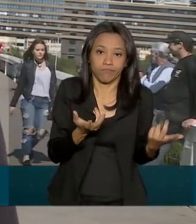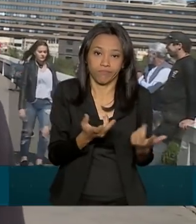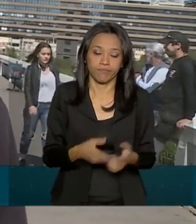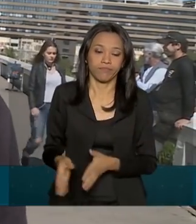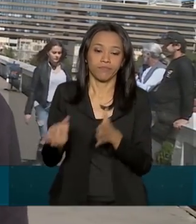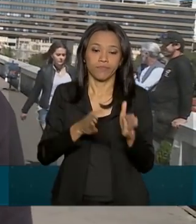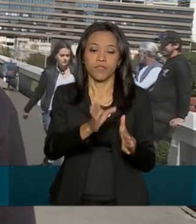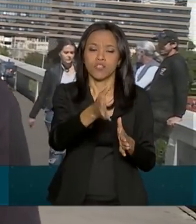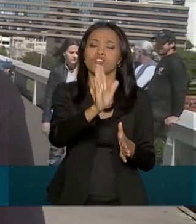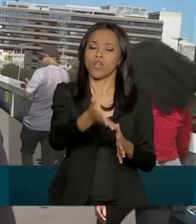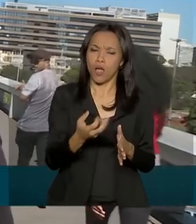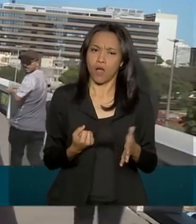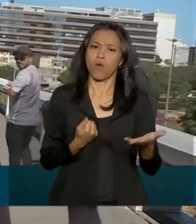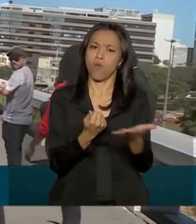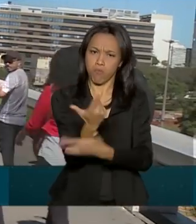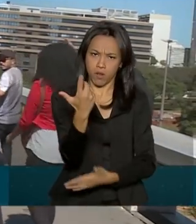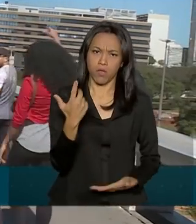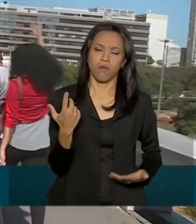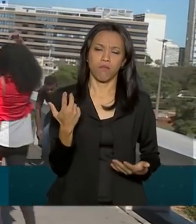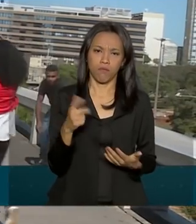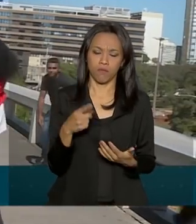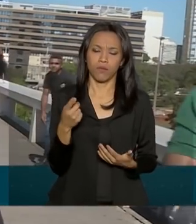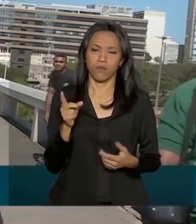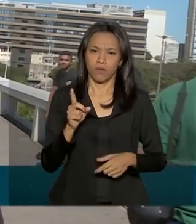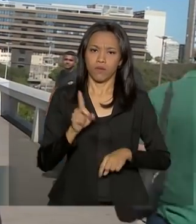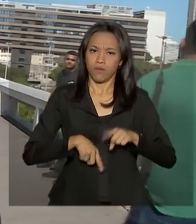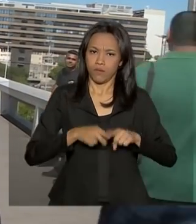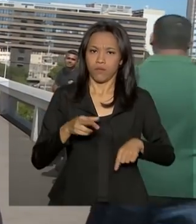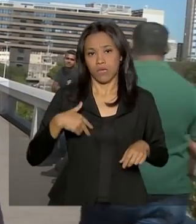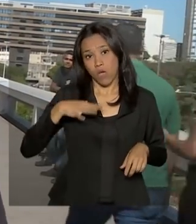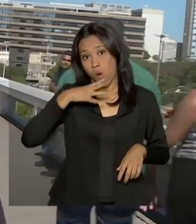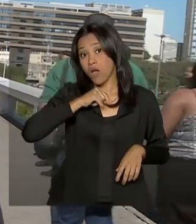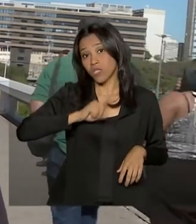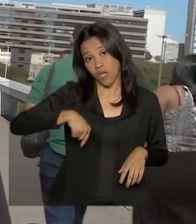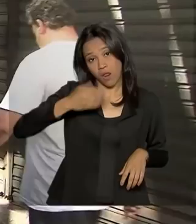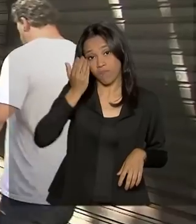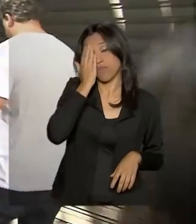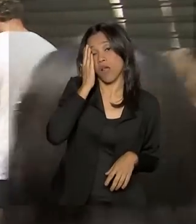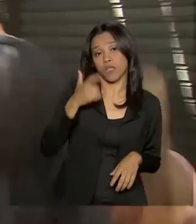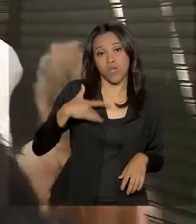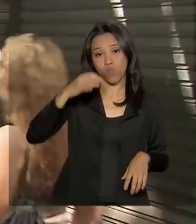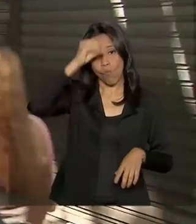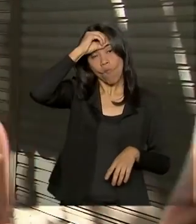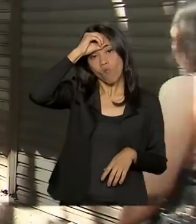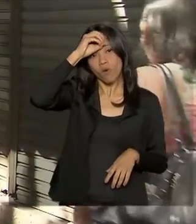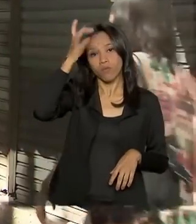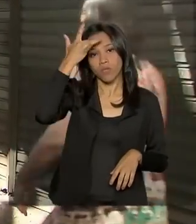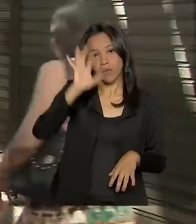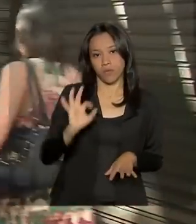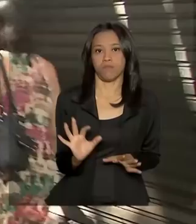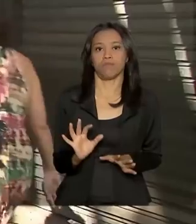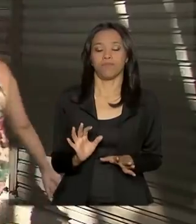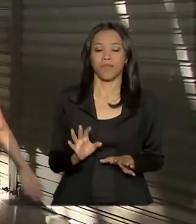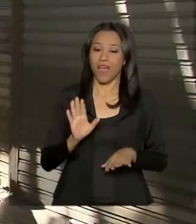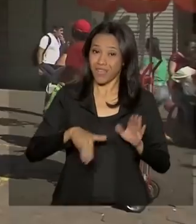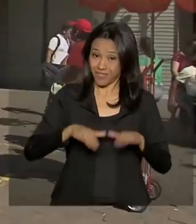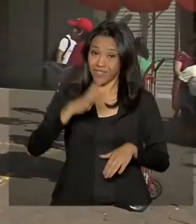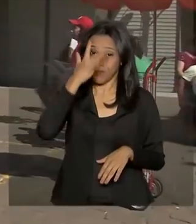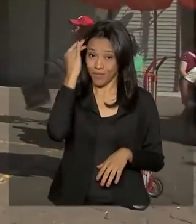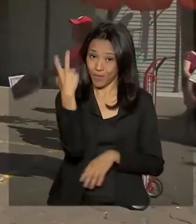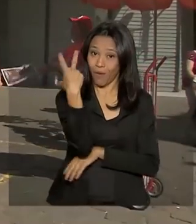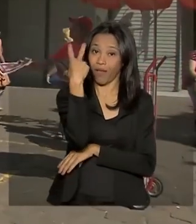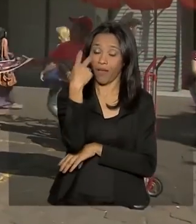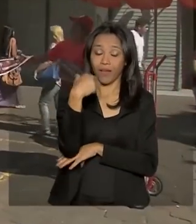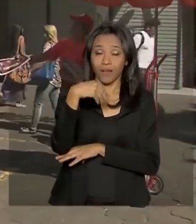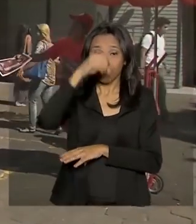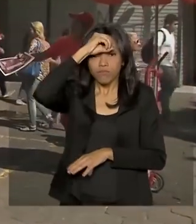produto que pode ser que seja falsificado e eu não sabia. Muitas vezes o consumidor é enganado e acaba